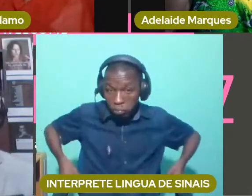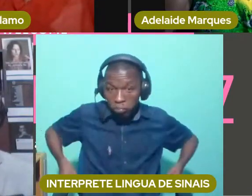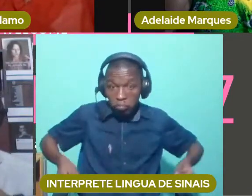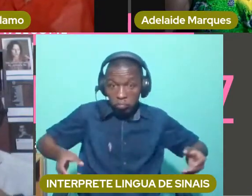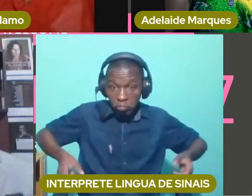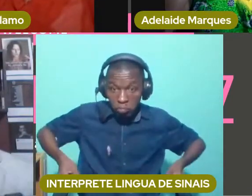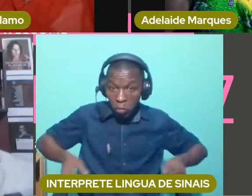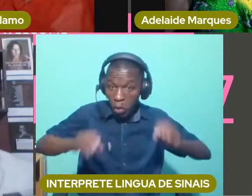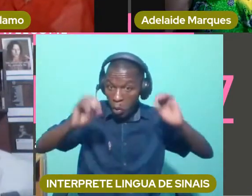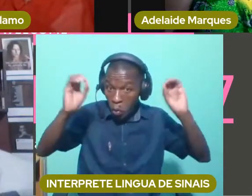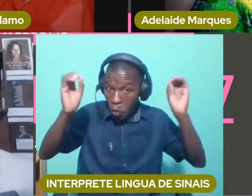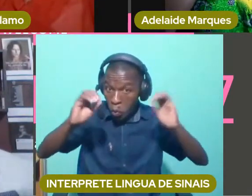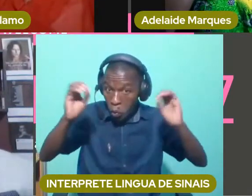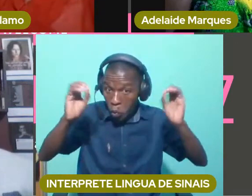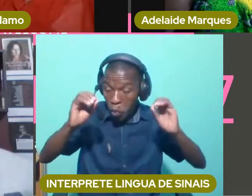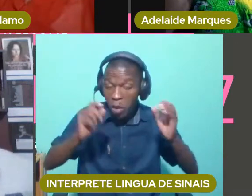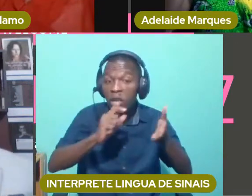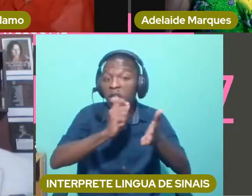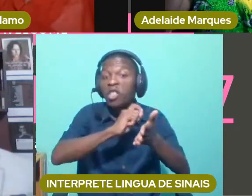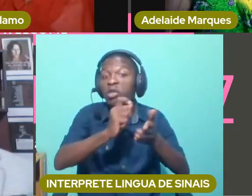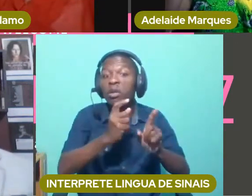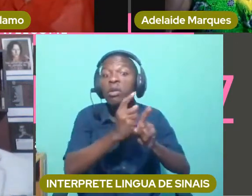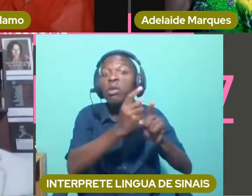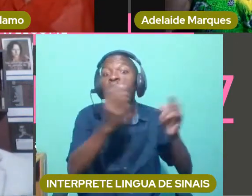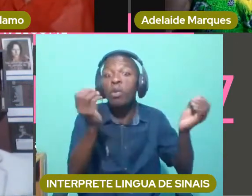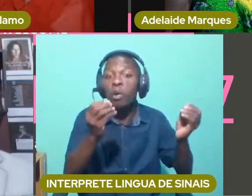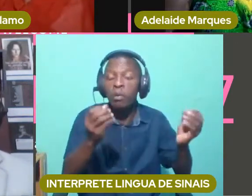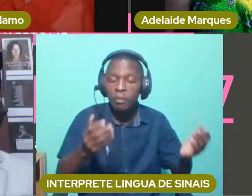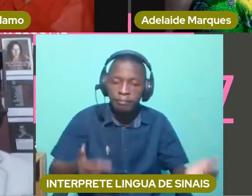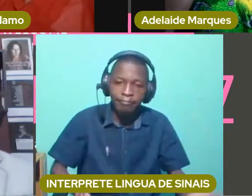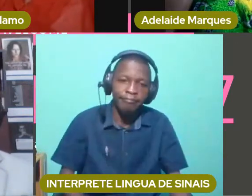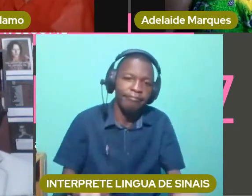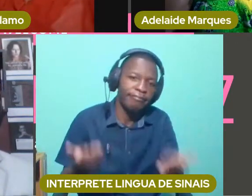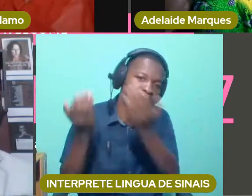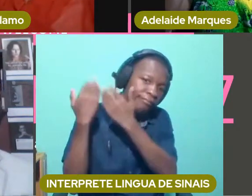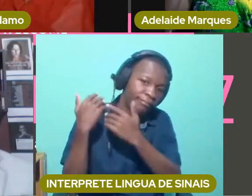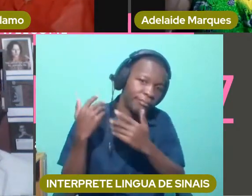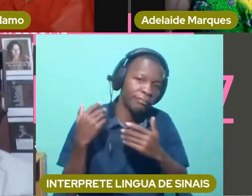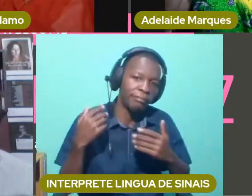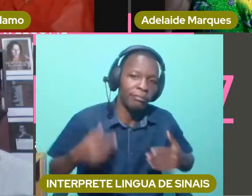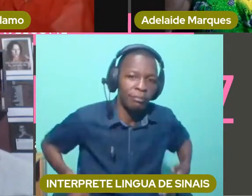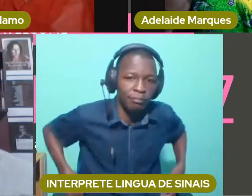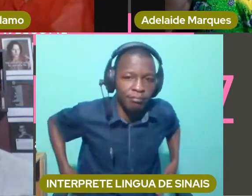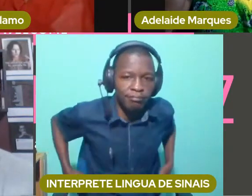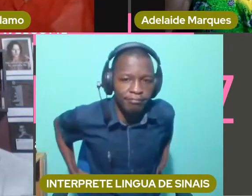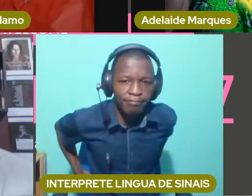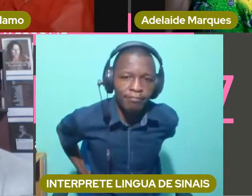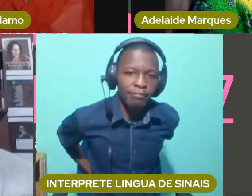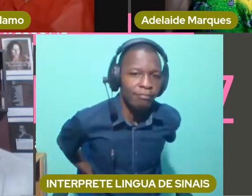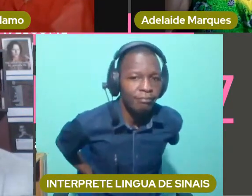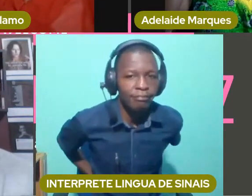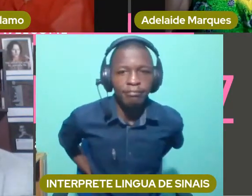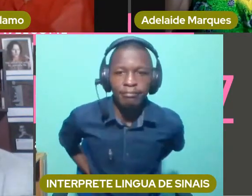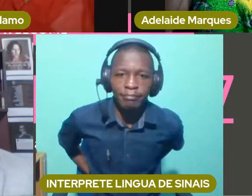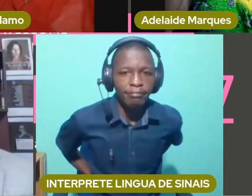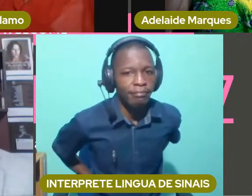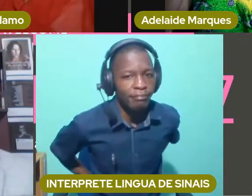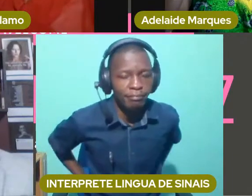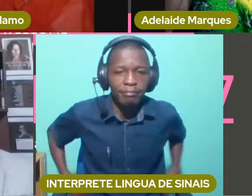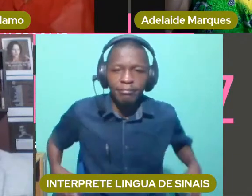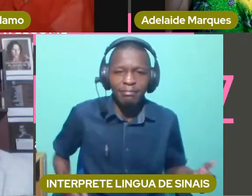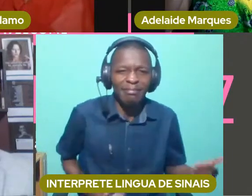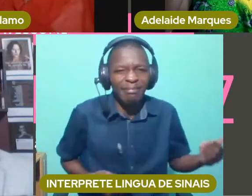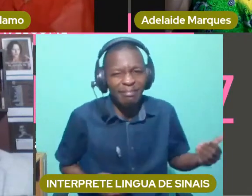levada ao colo para a escola, porque quando eu ia para a escola, havia muita gente que dizia, mas para que você